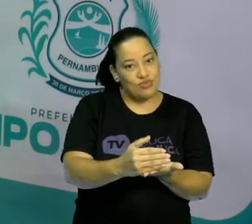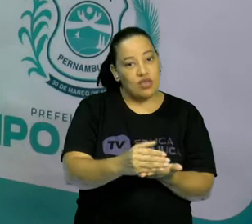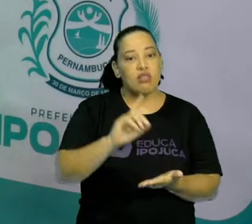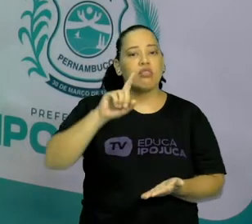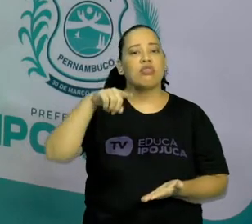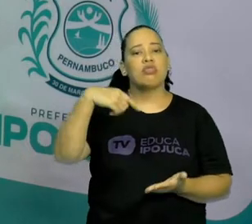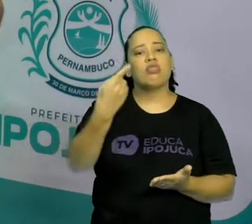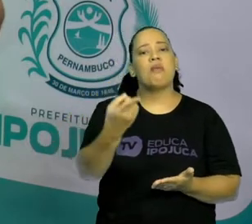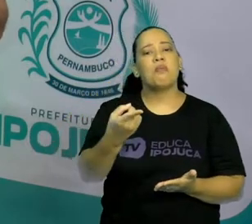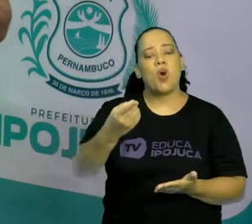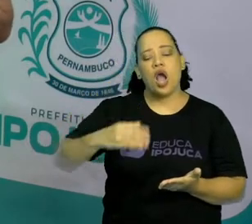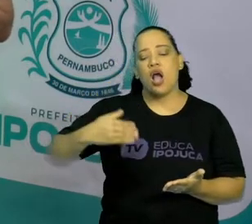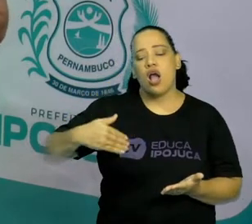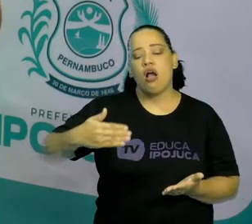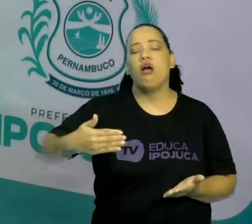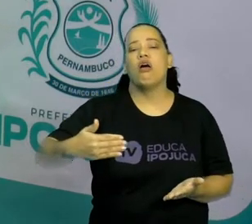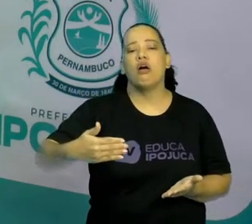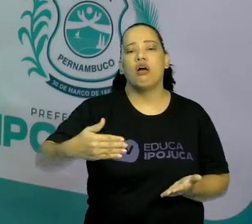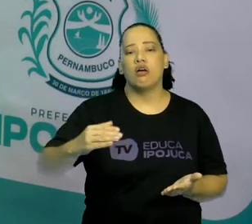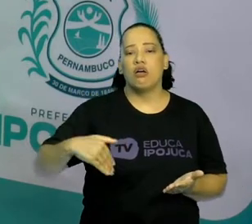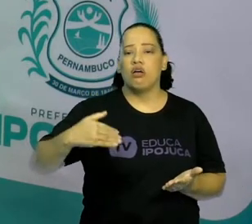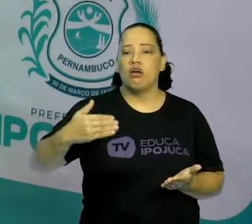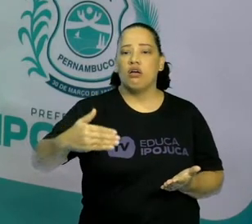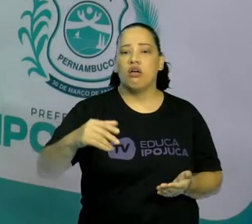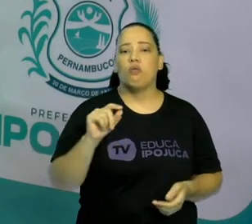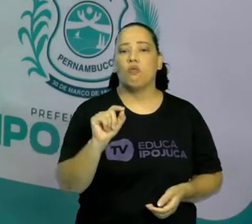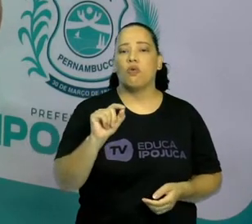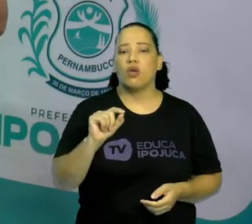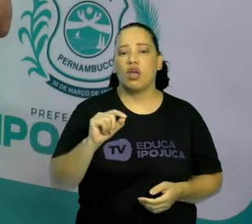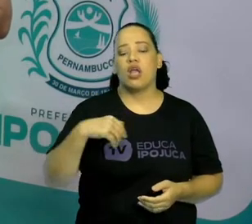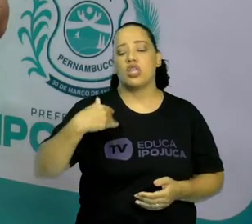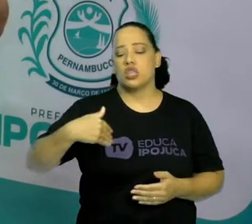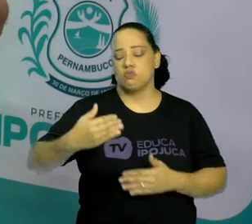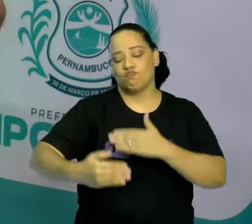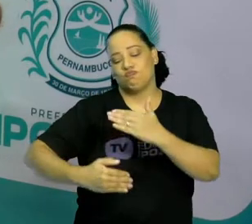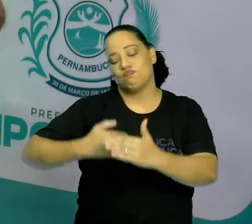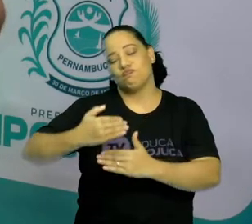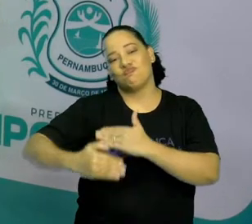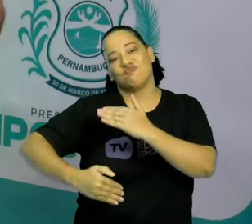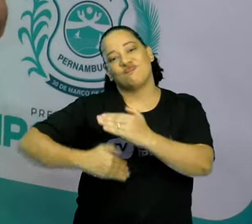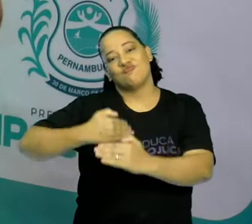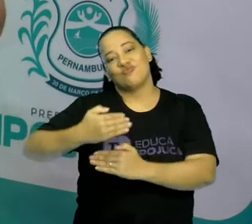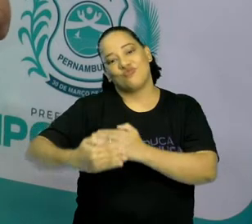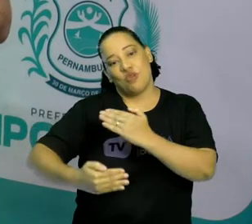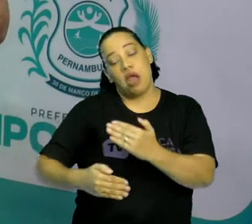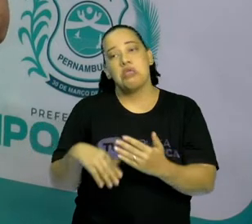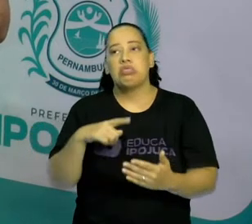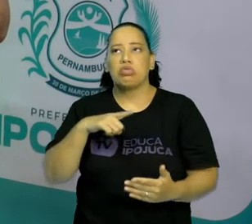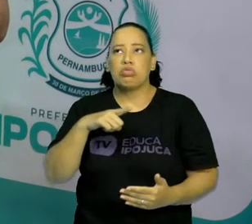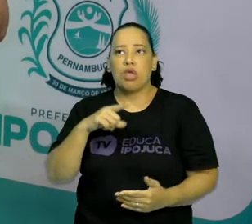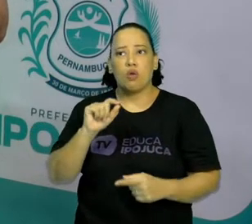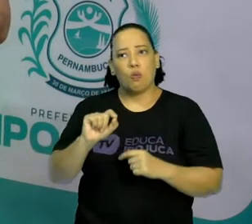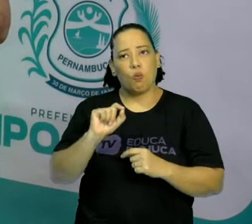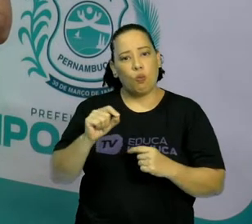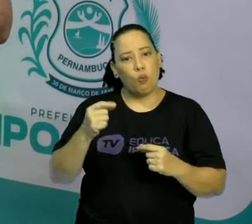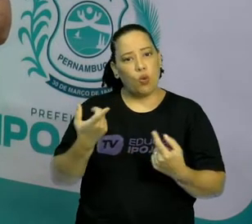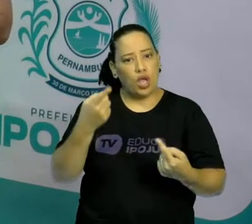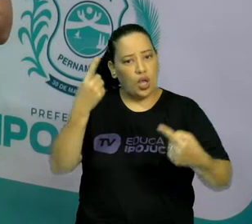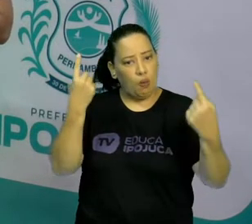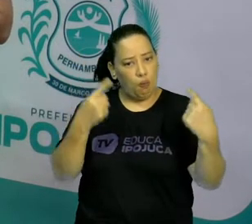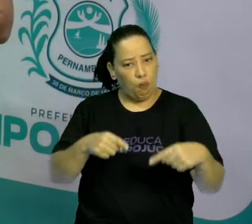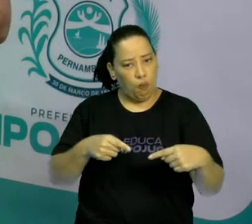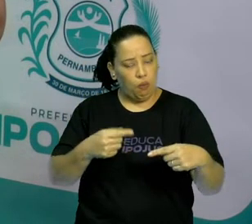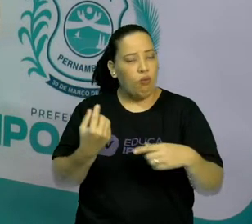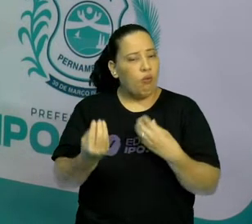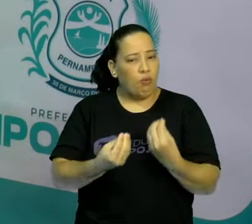o meio. O que é o meio? O meio é o desenvolvimento que traz um conflito. Como assim, professora? Um